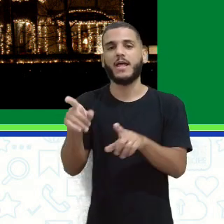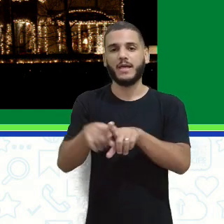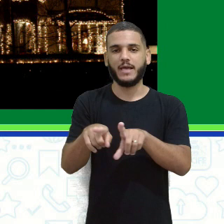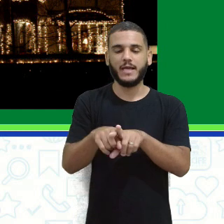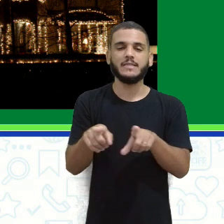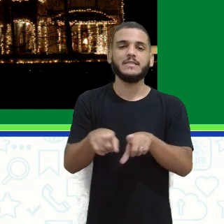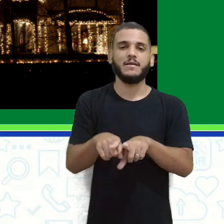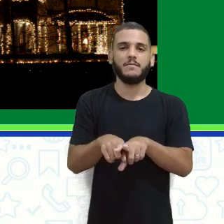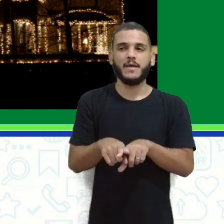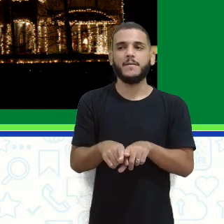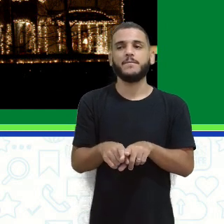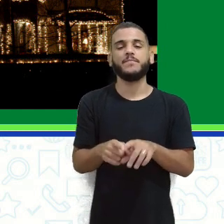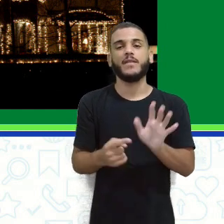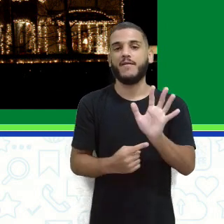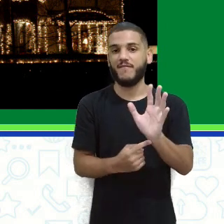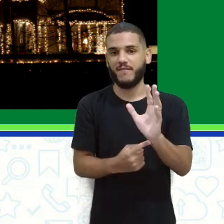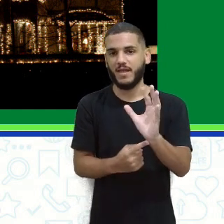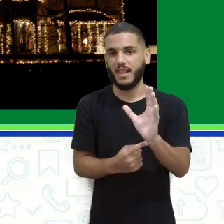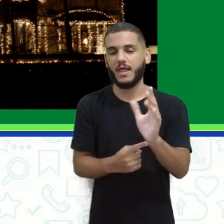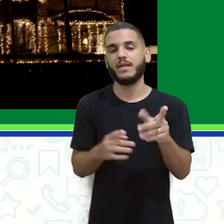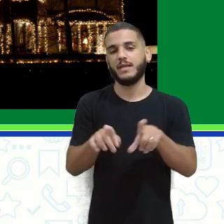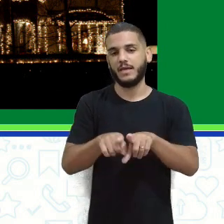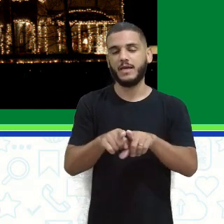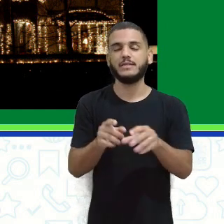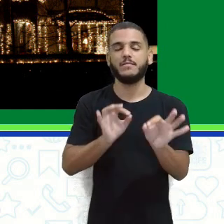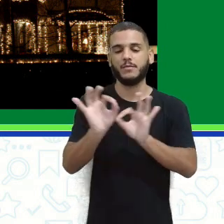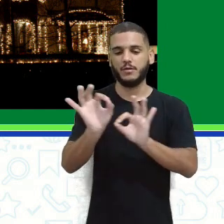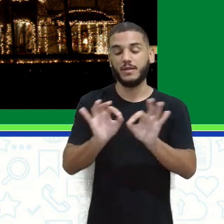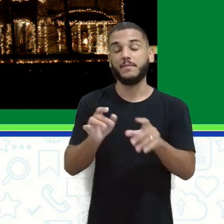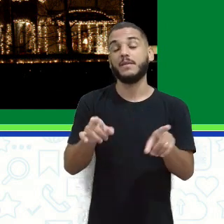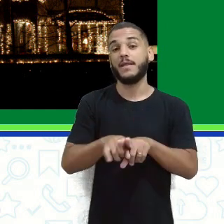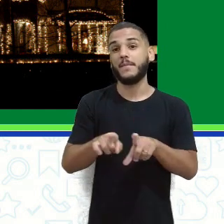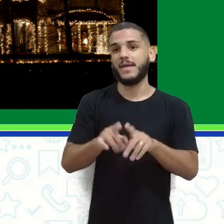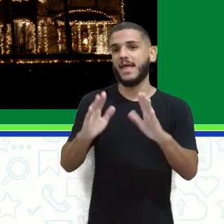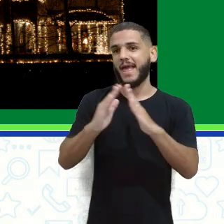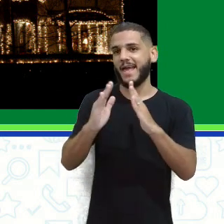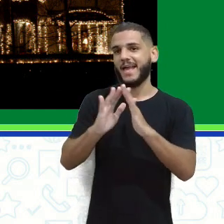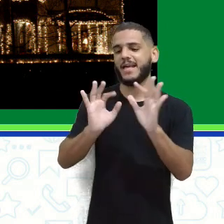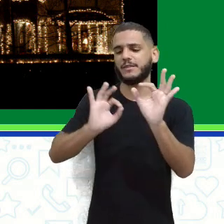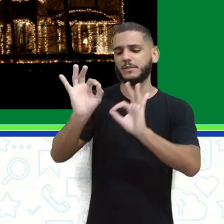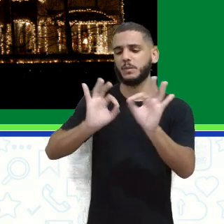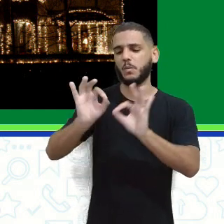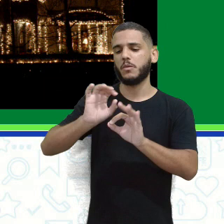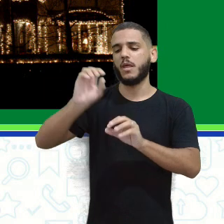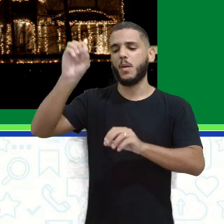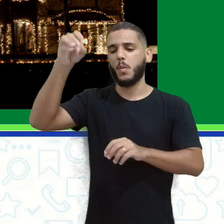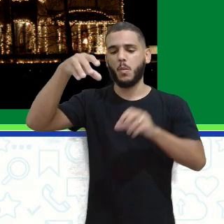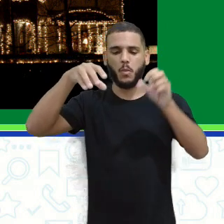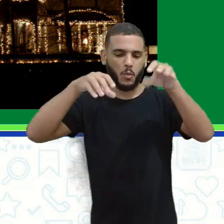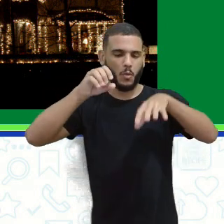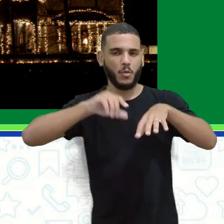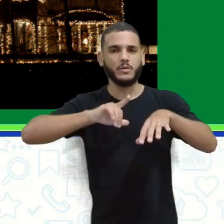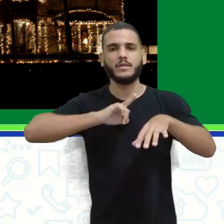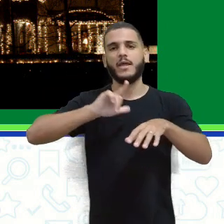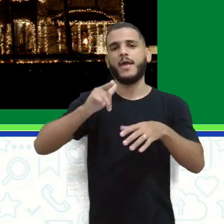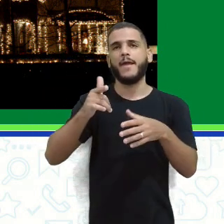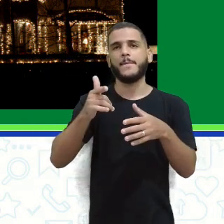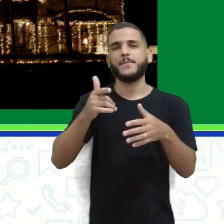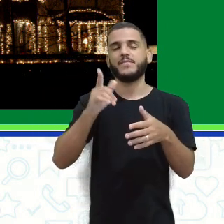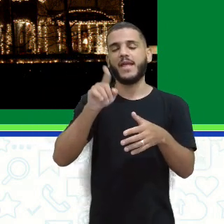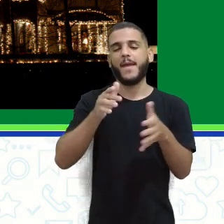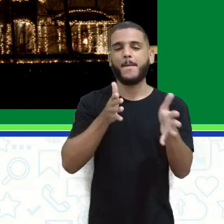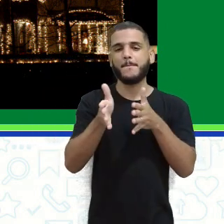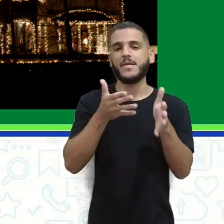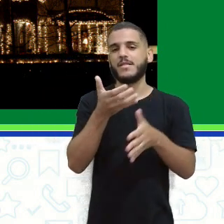também uma casa toda iluminada, em clima natalino. Olha só as luzinhas, né? E aí, a gente vê todo o contorno da